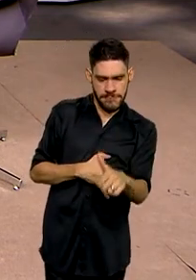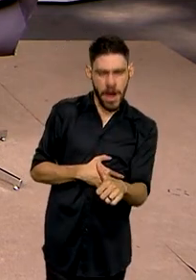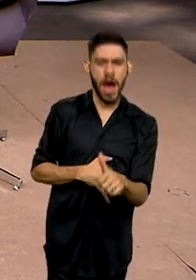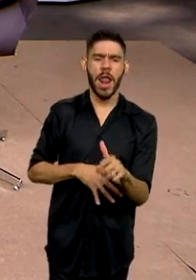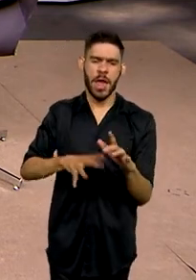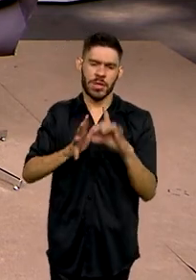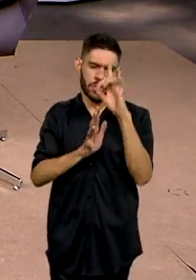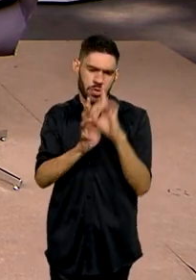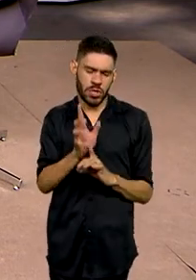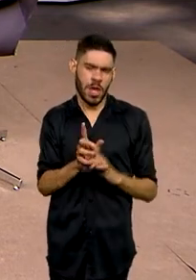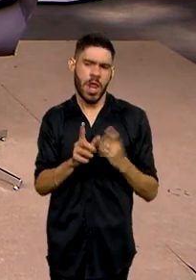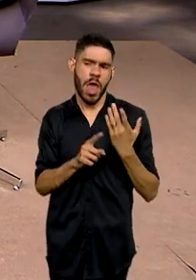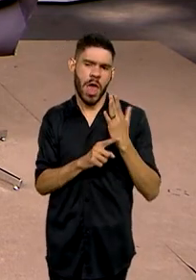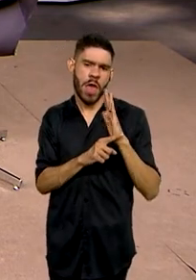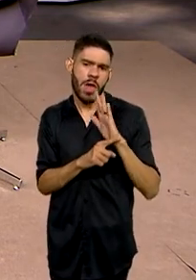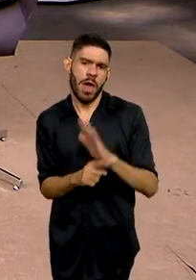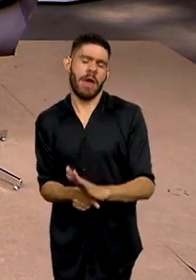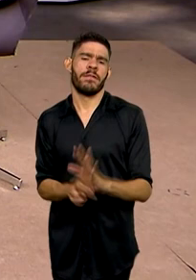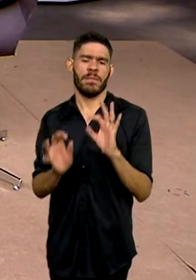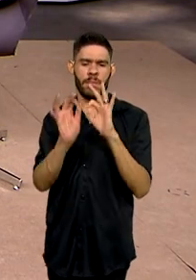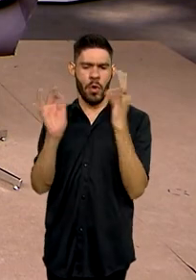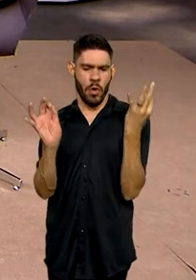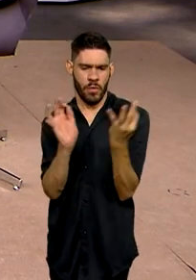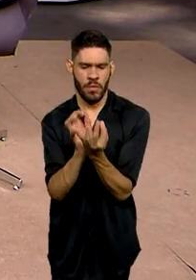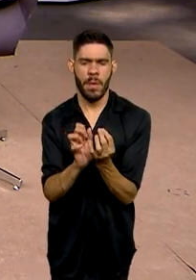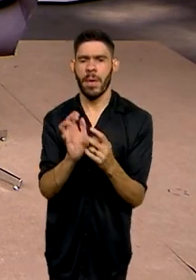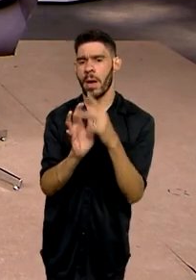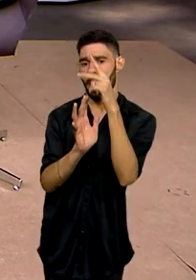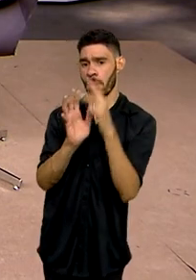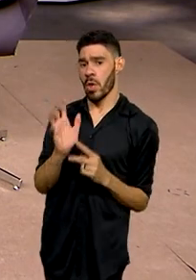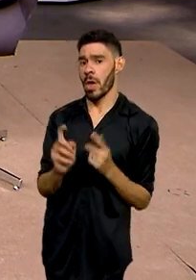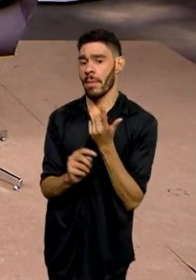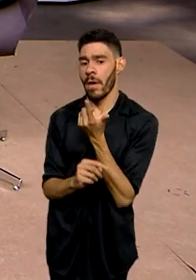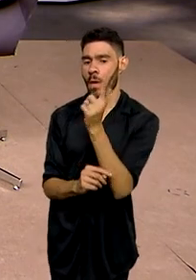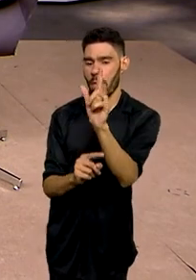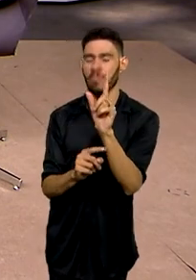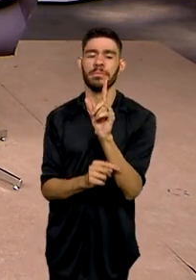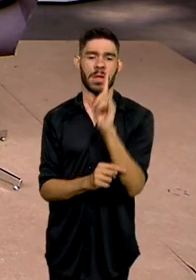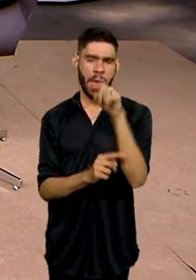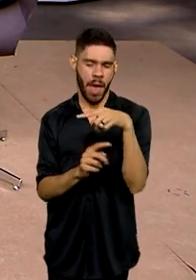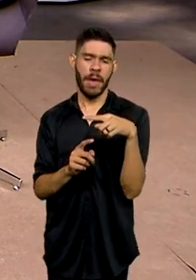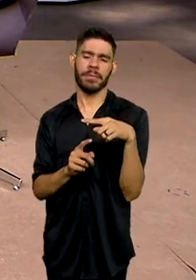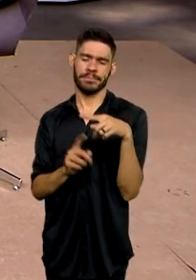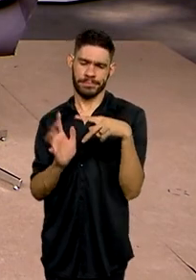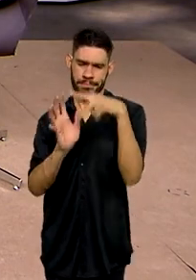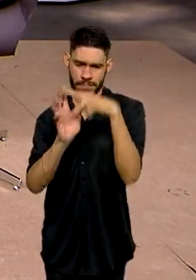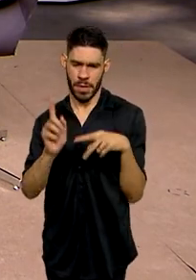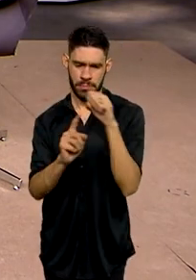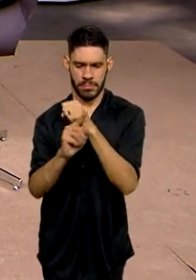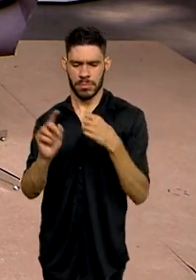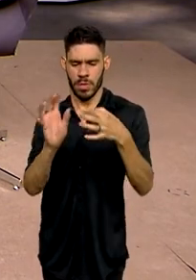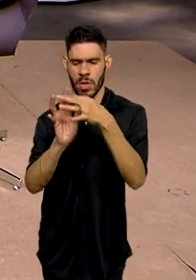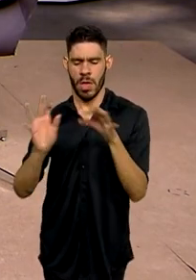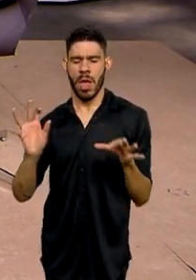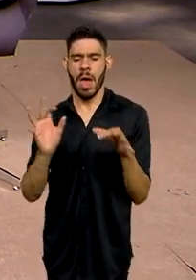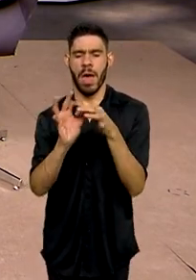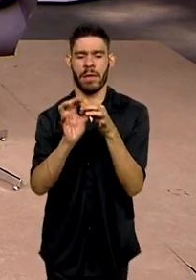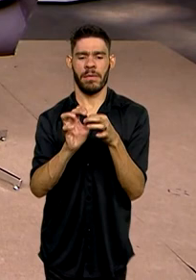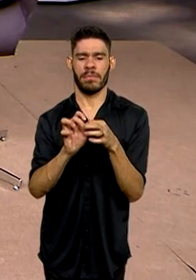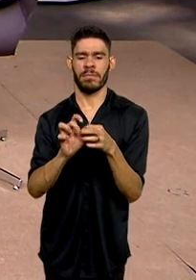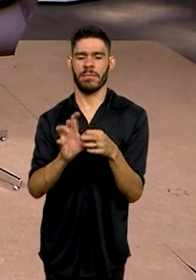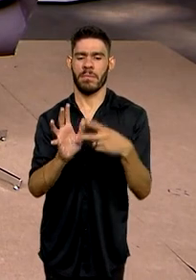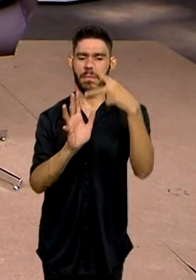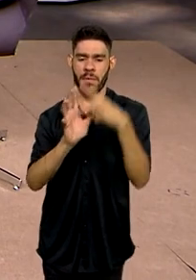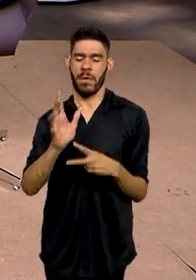Tem direito ao Bolsa Família? É o Bolsa Família. É outro programa social e, é claro, integrado com vários programas.